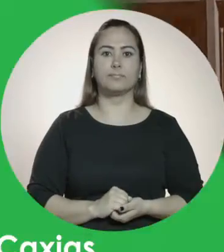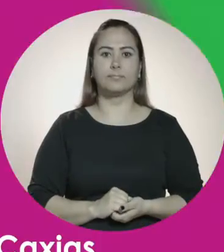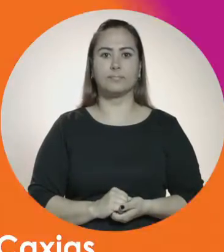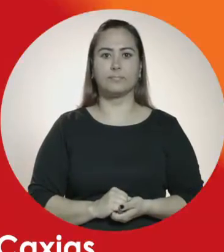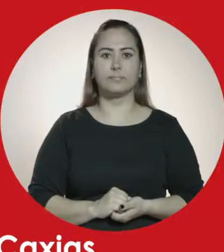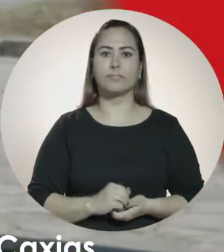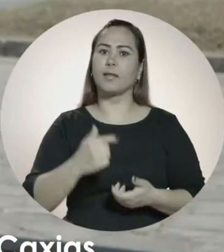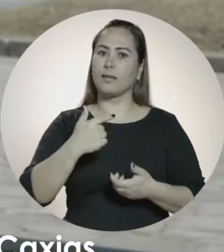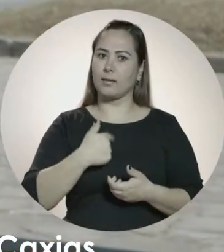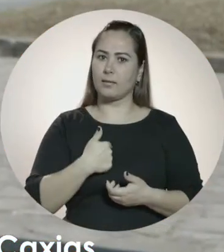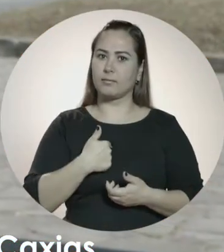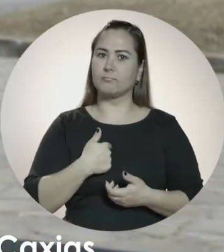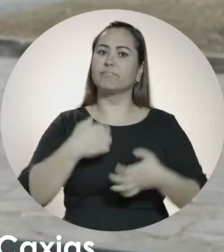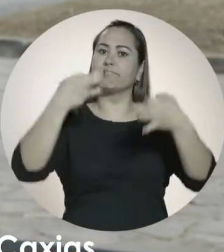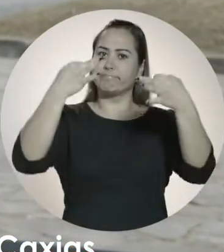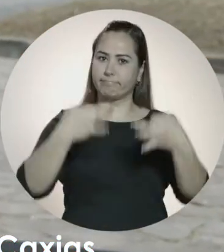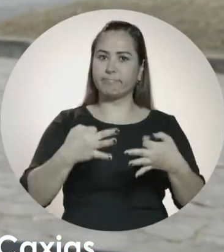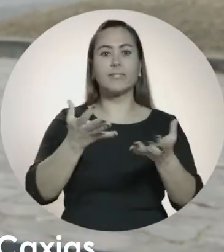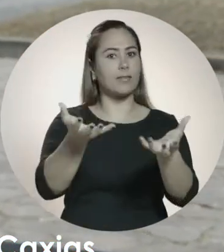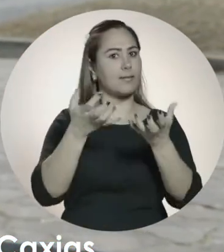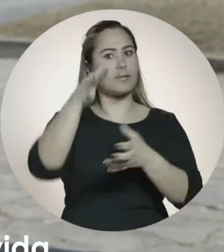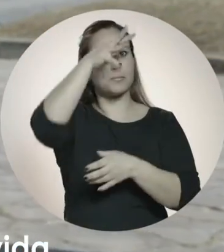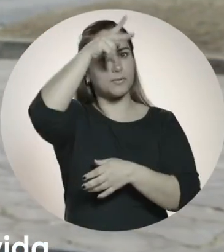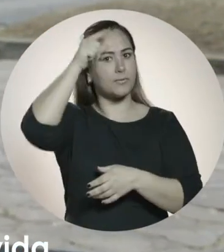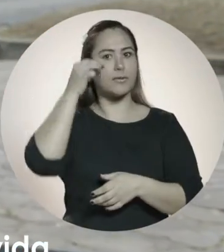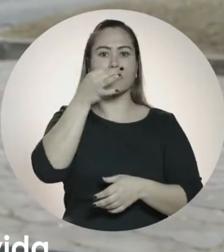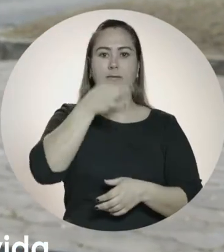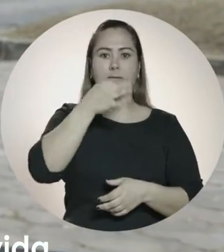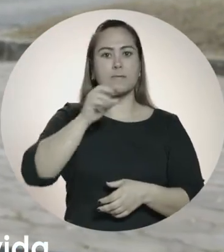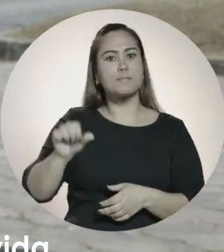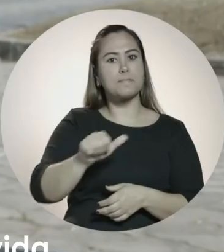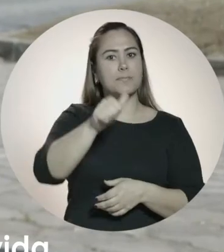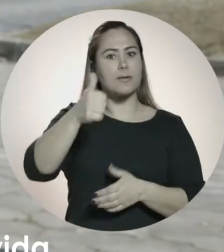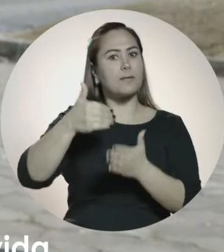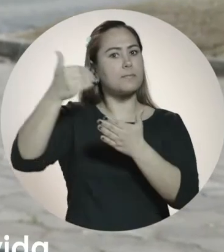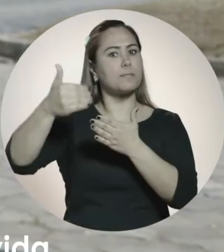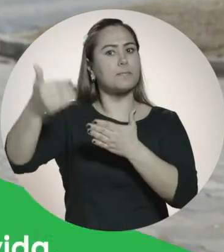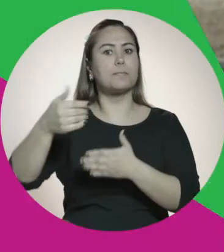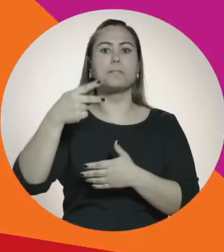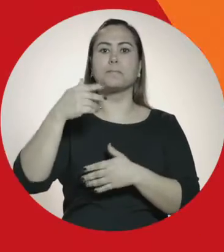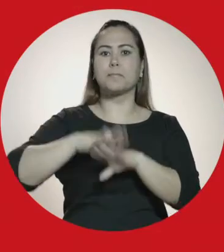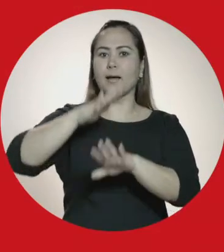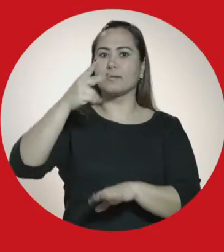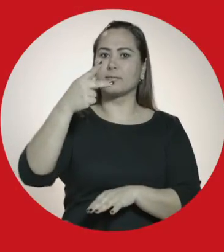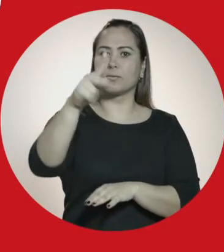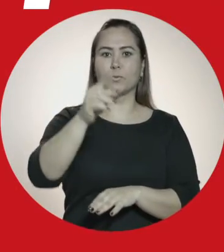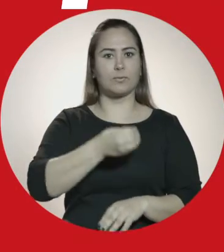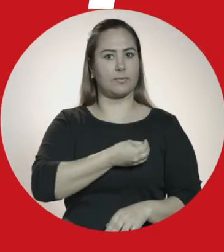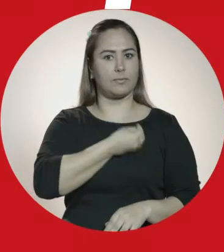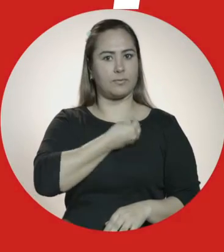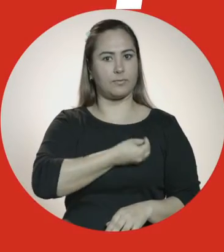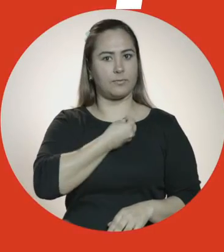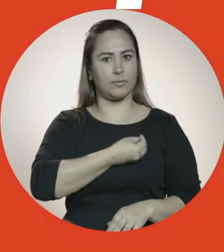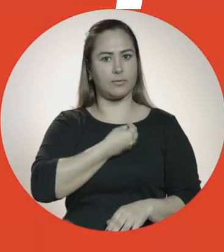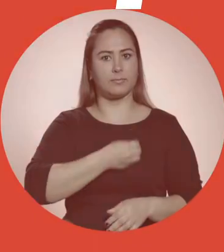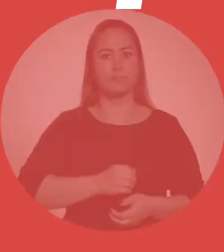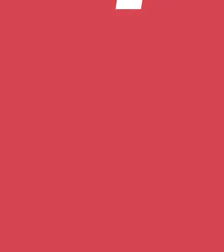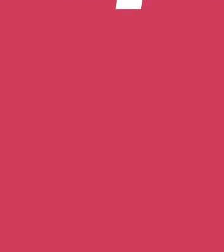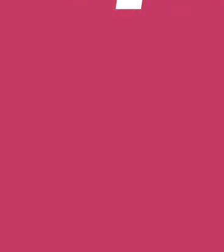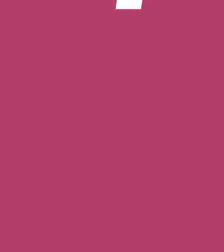Eu estou determinado a ser prefeito de Caxias para melhorar cada vez mais a sua vida. Eu vou com Pepe. Pepe